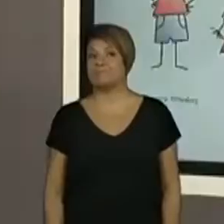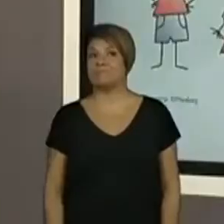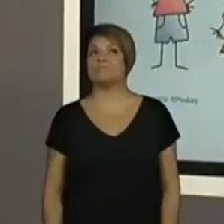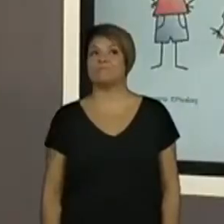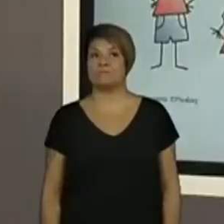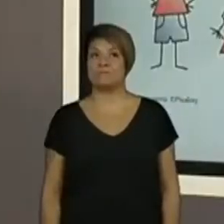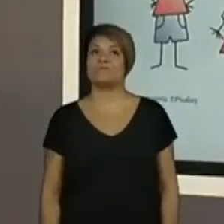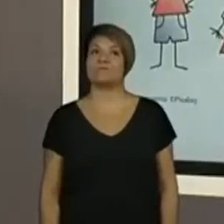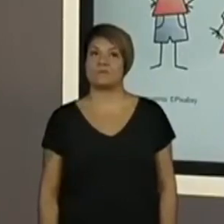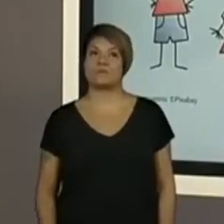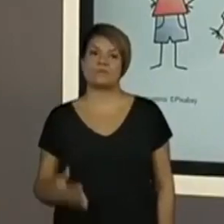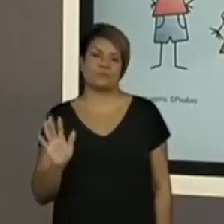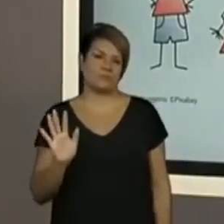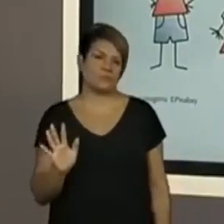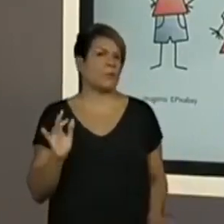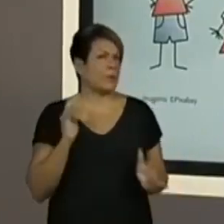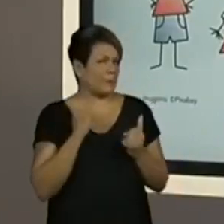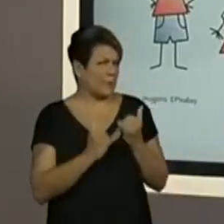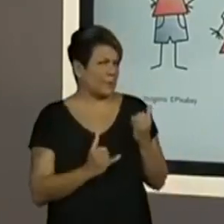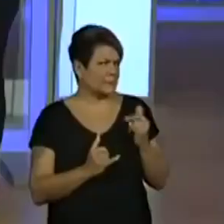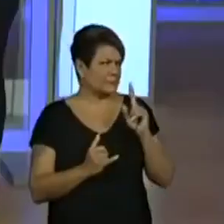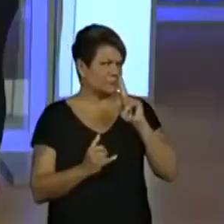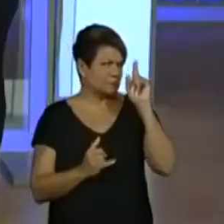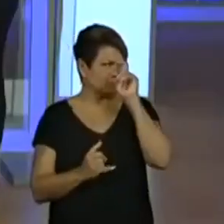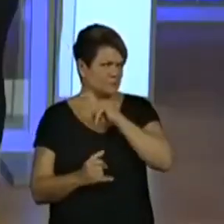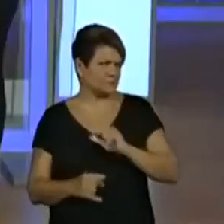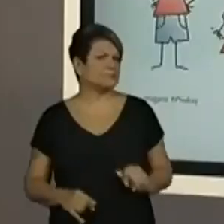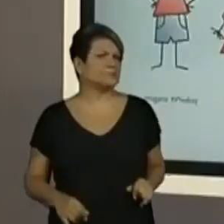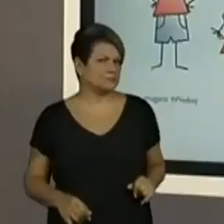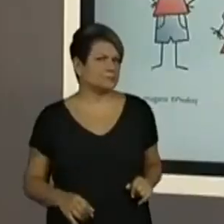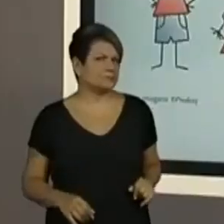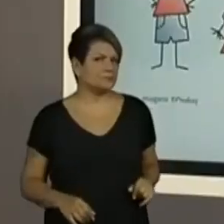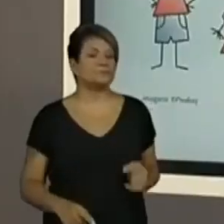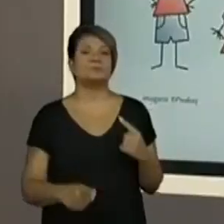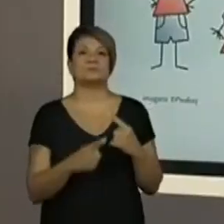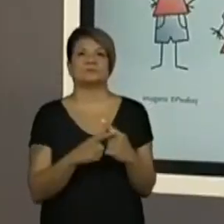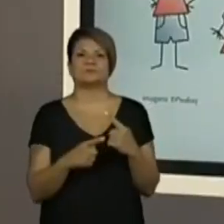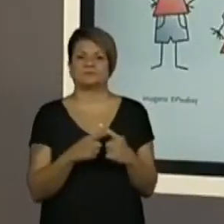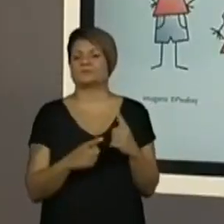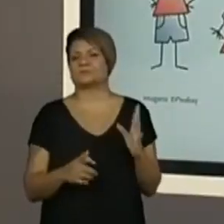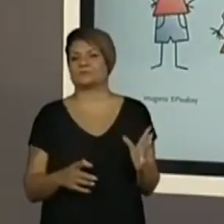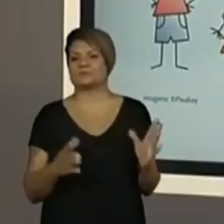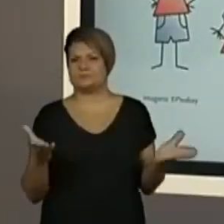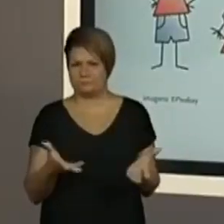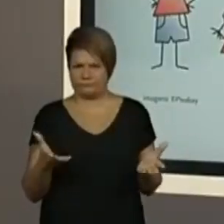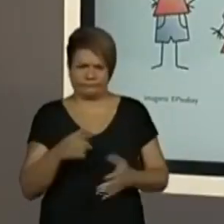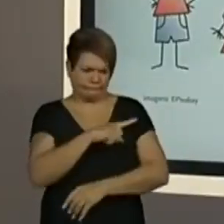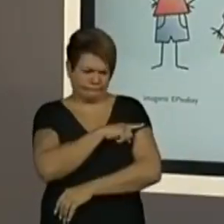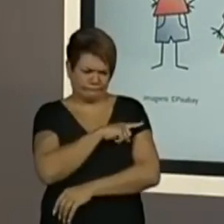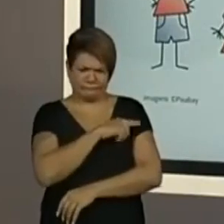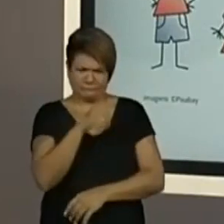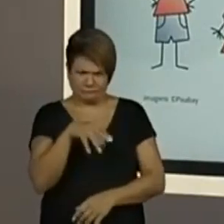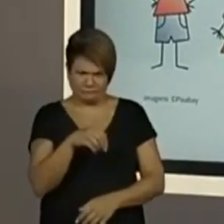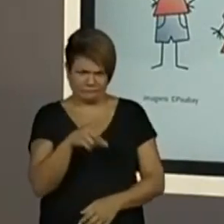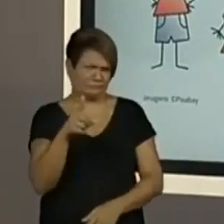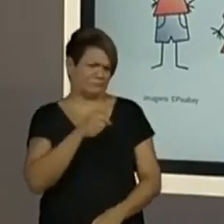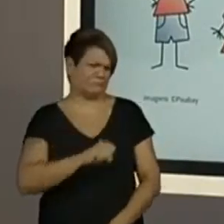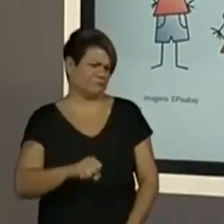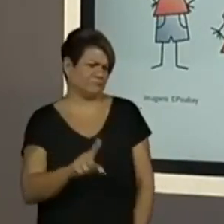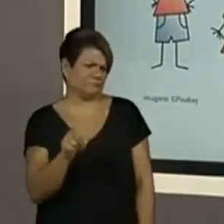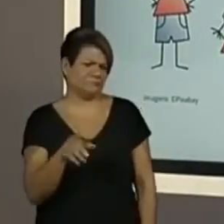Eu não acho que é difícil. Parece, mas não é. é difícil. Nessa altura, eles estão, assim, super, super craque nisso.